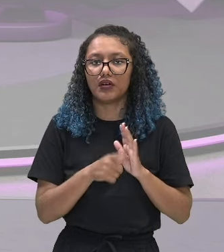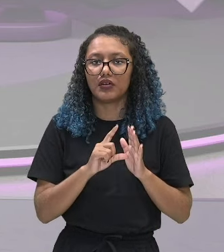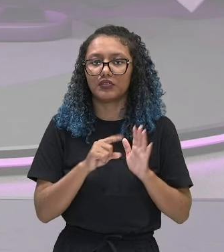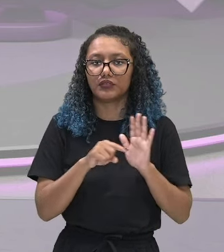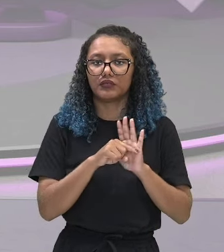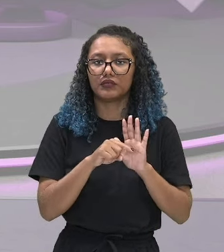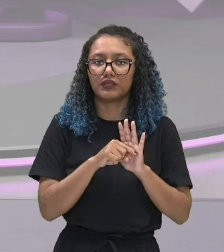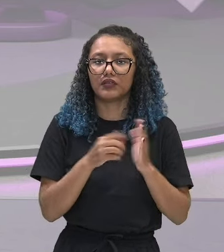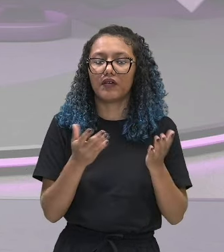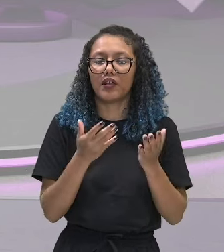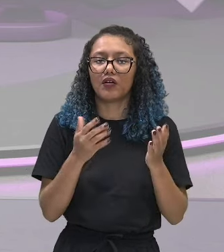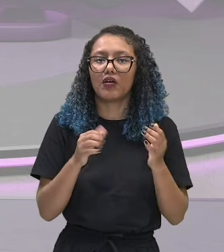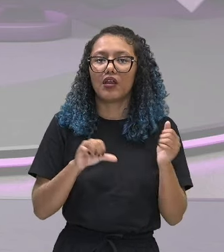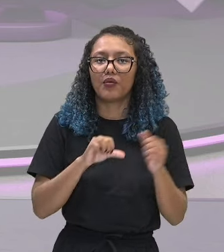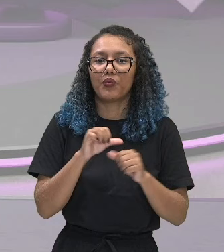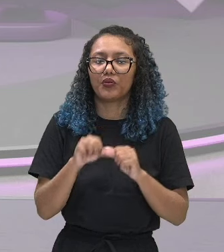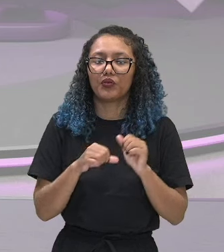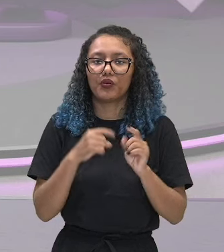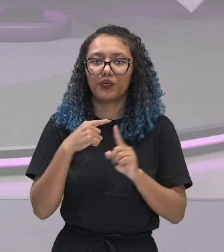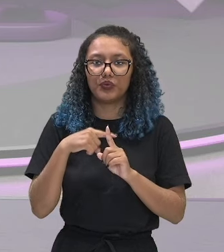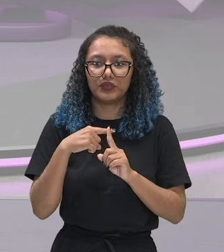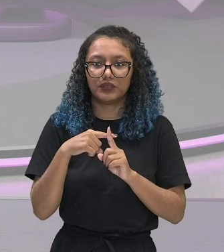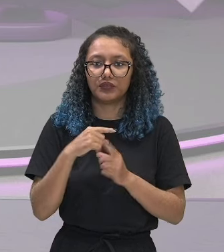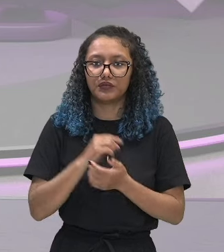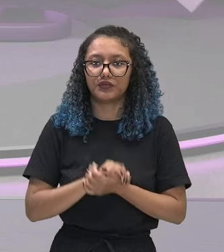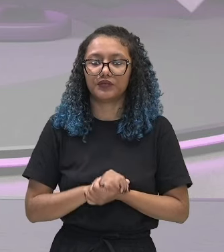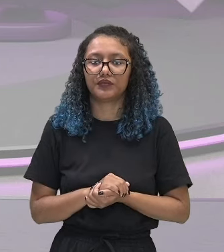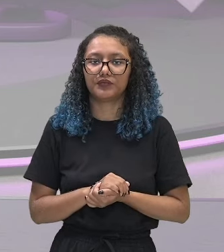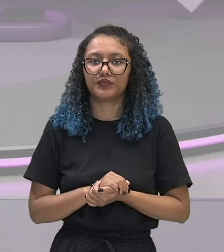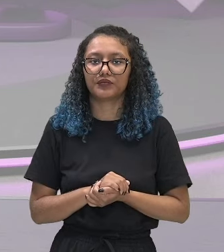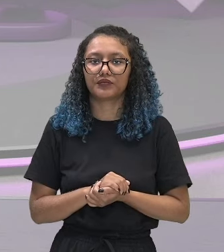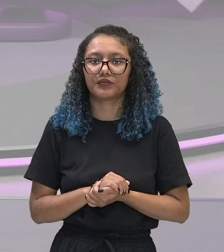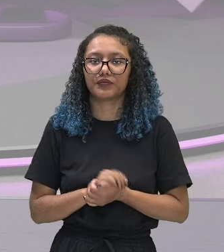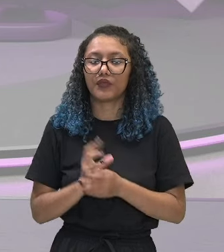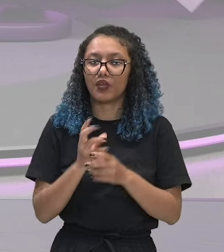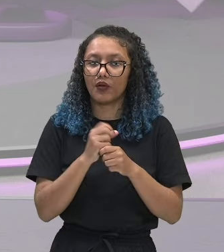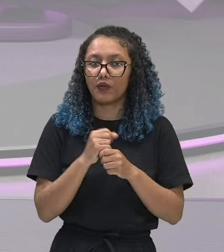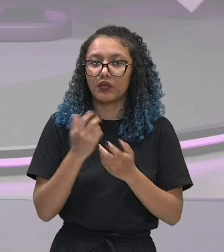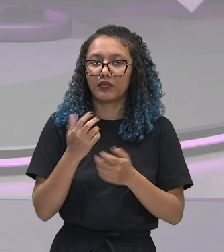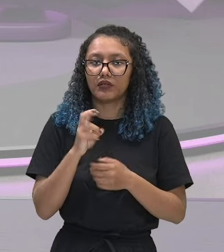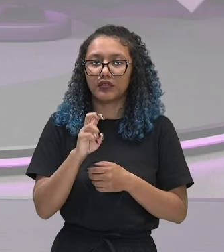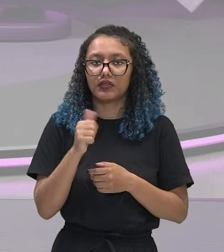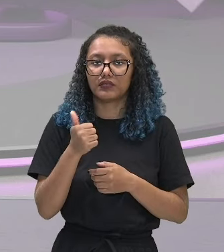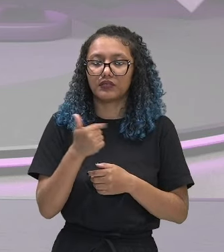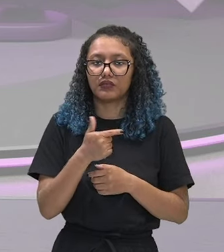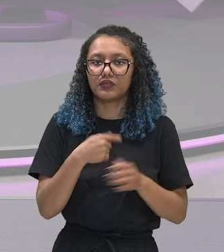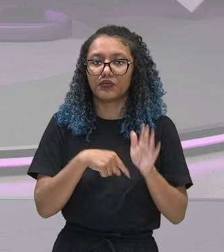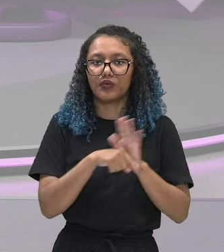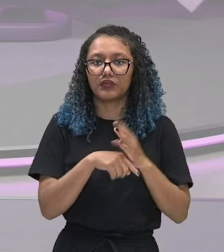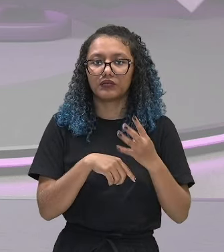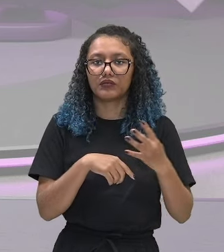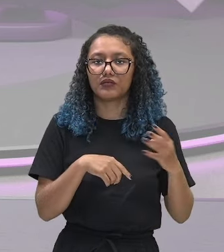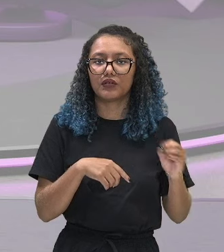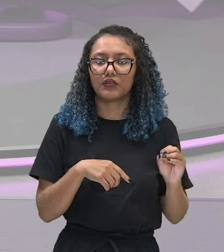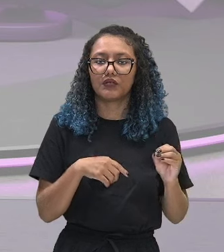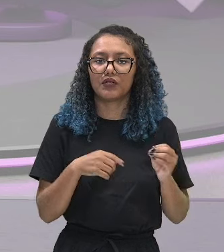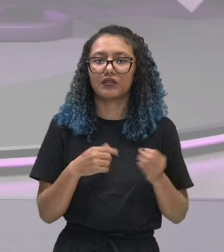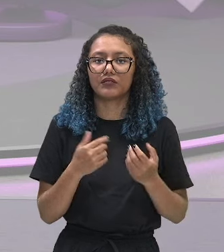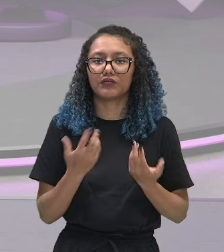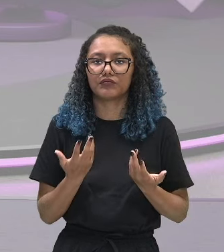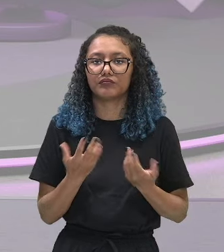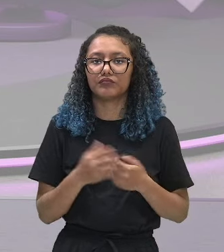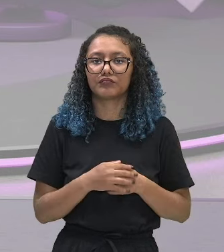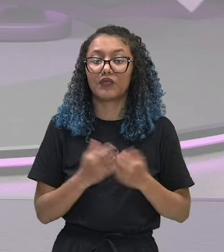membro, aí ele foi para o segundo membro e ficou positivo. Fazendo o cálculo, 512 menos 440, o